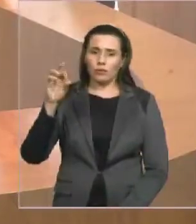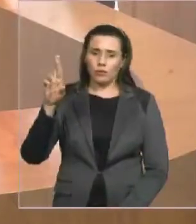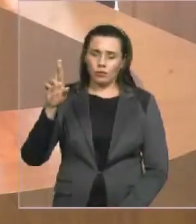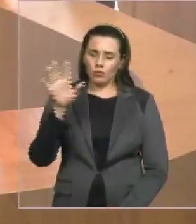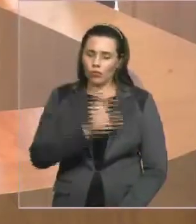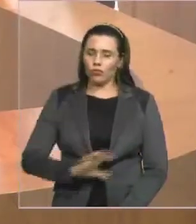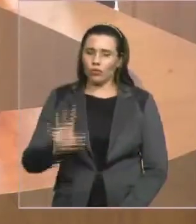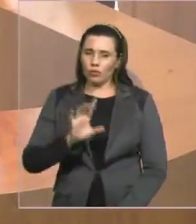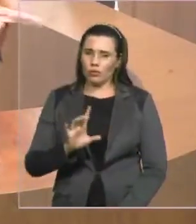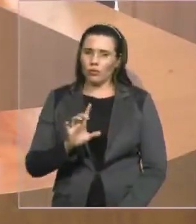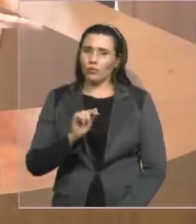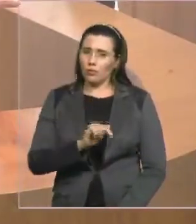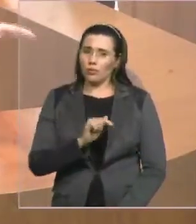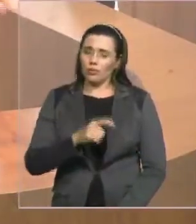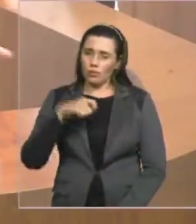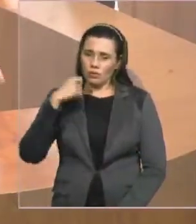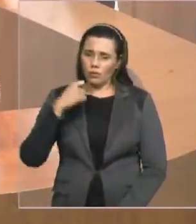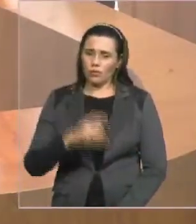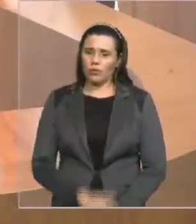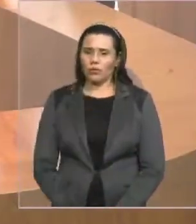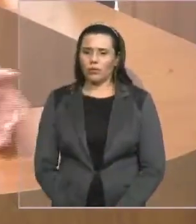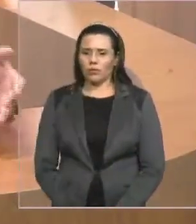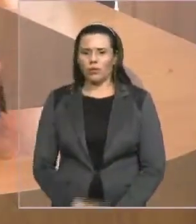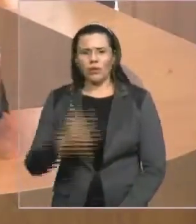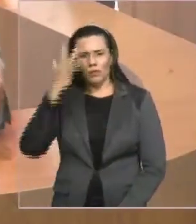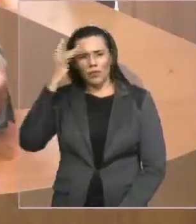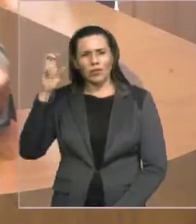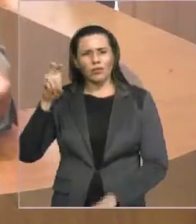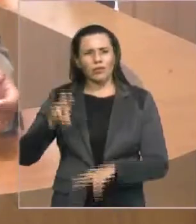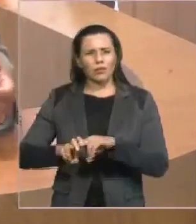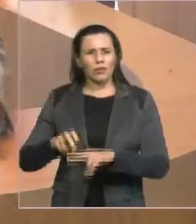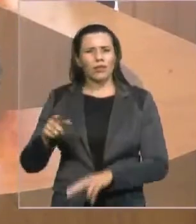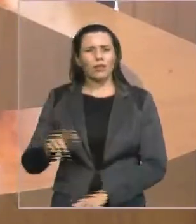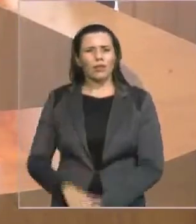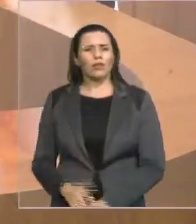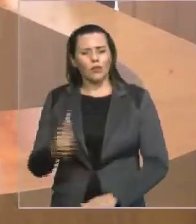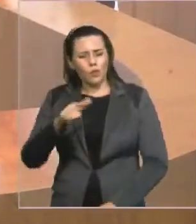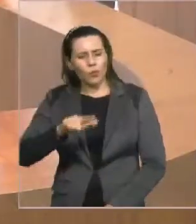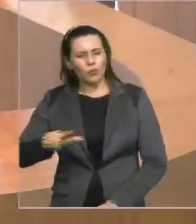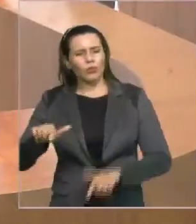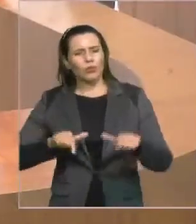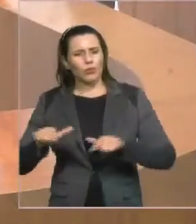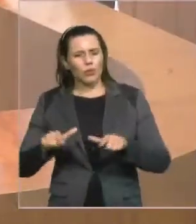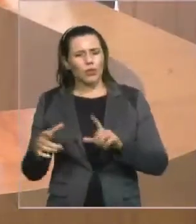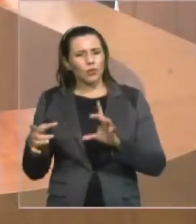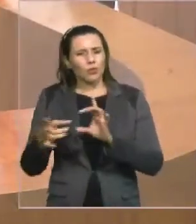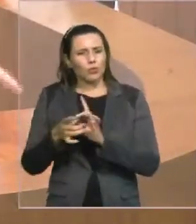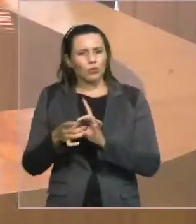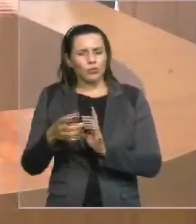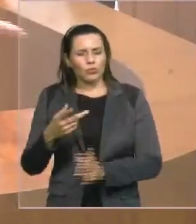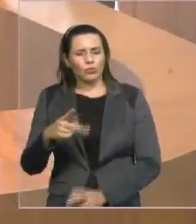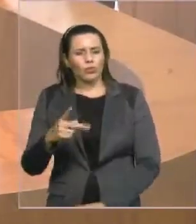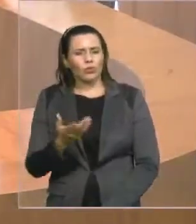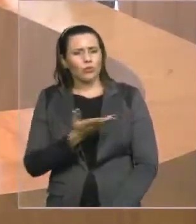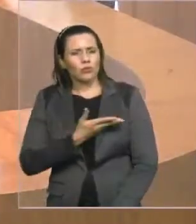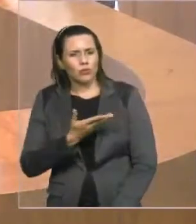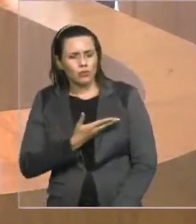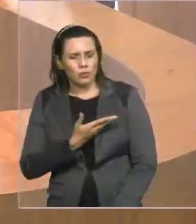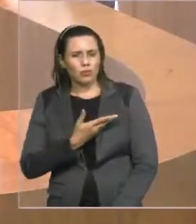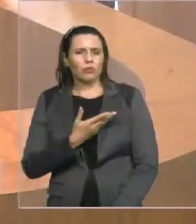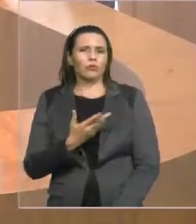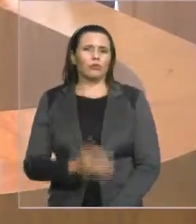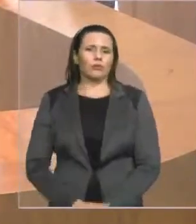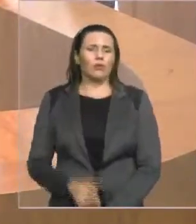a sentar lá na procuradoria como seus demais pares. Vai estar junto com seus colegas,